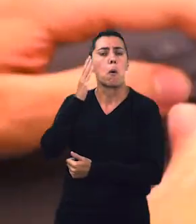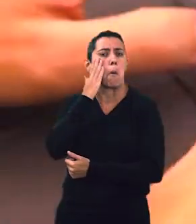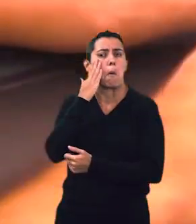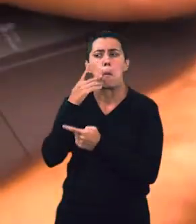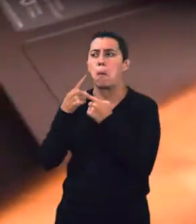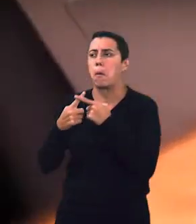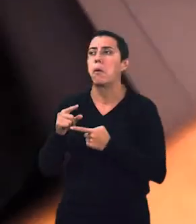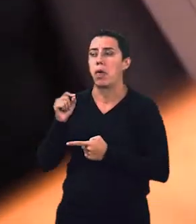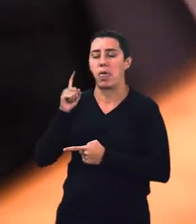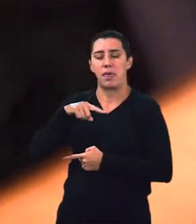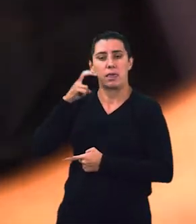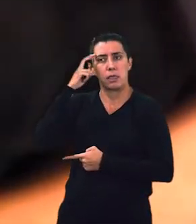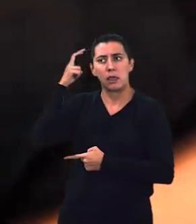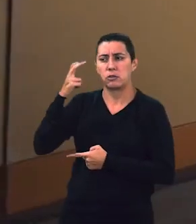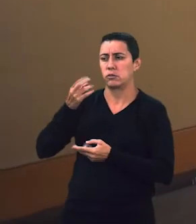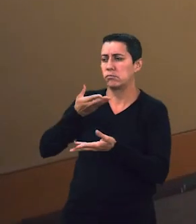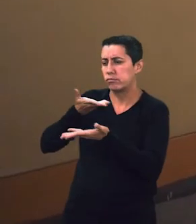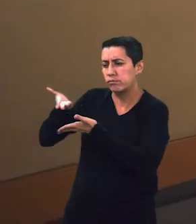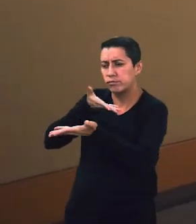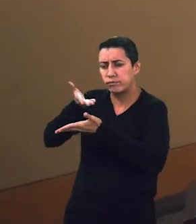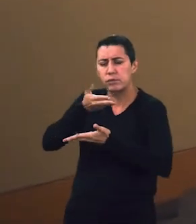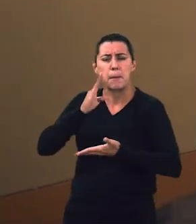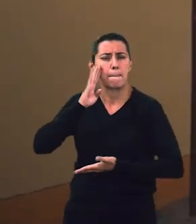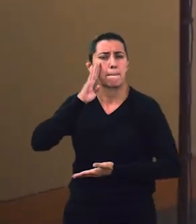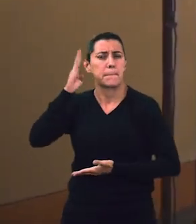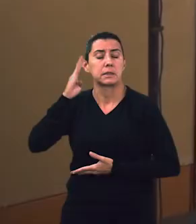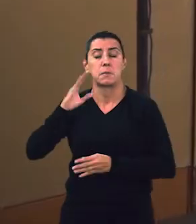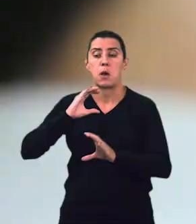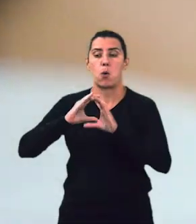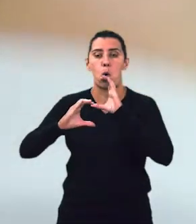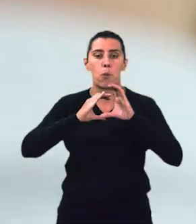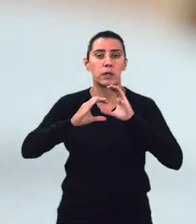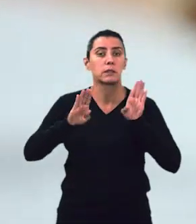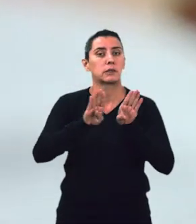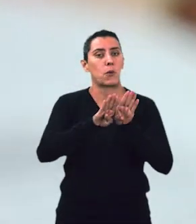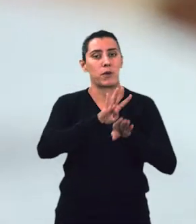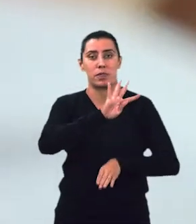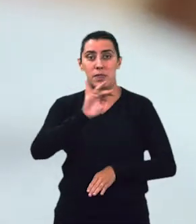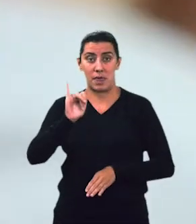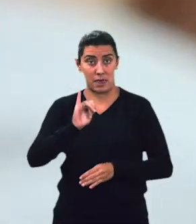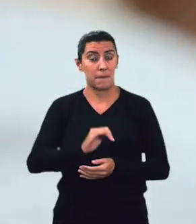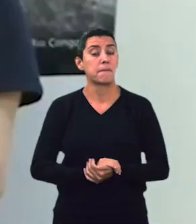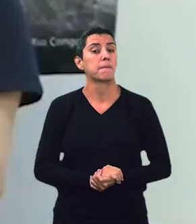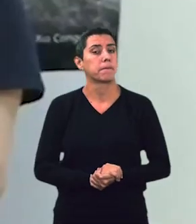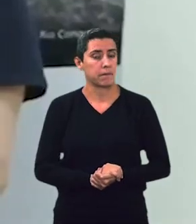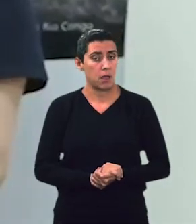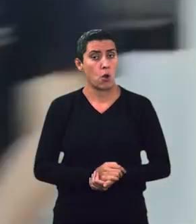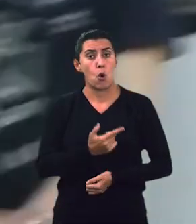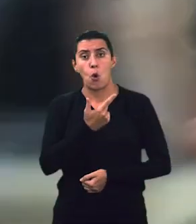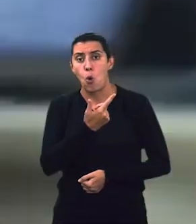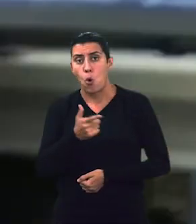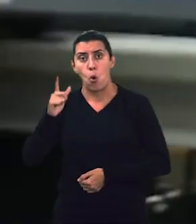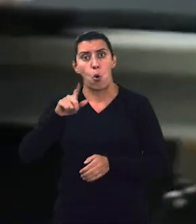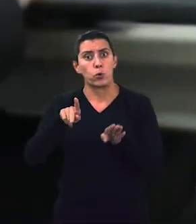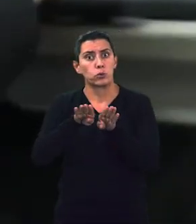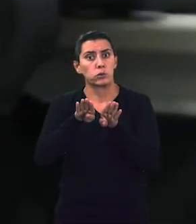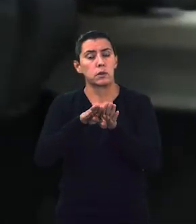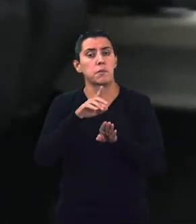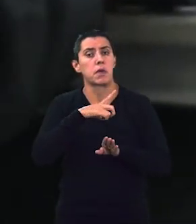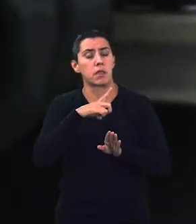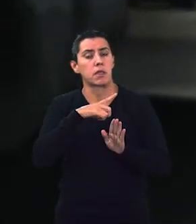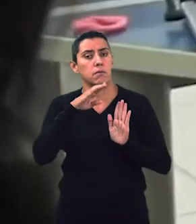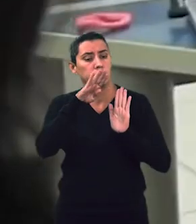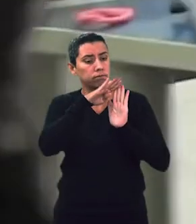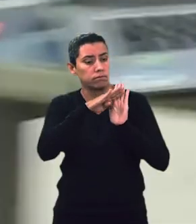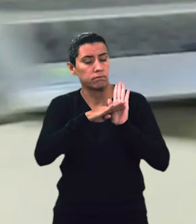estudantes na área de tecnologia da informação e comunicação. Outra importante iniciativa junto aos jovens talentos